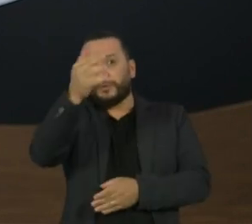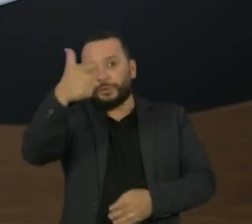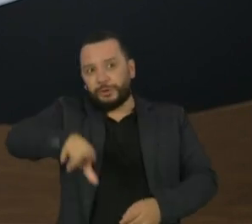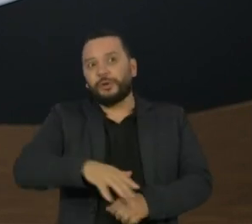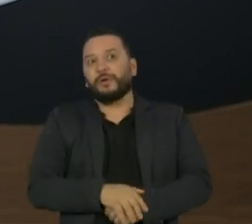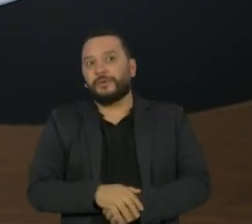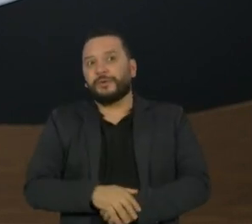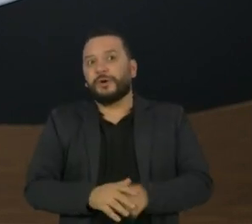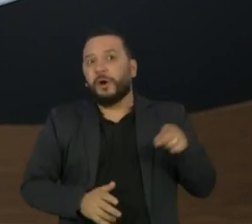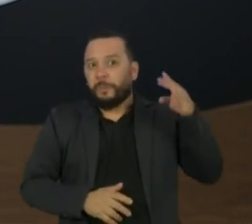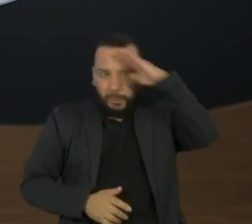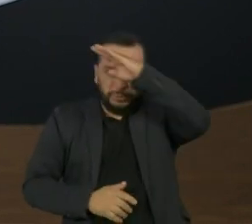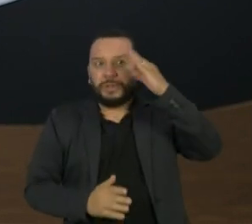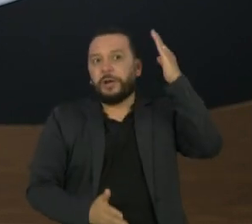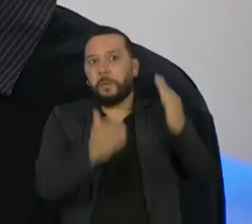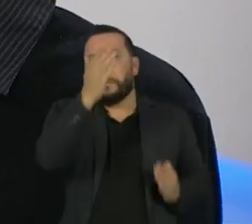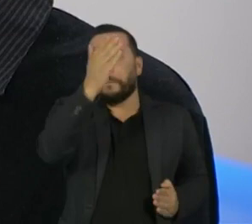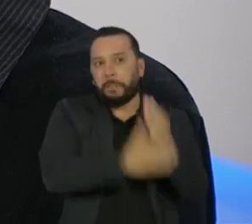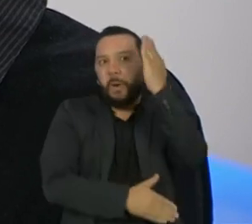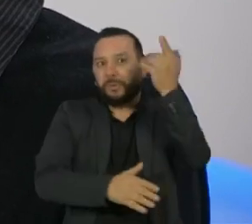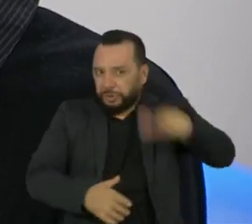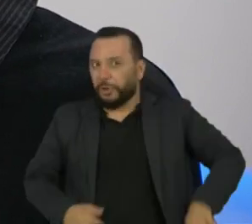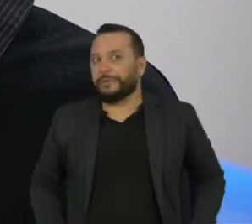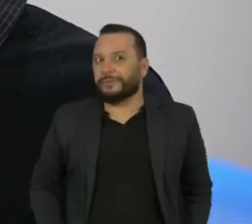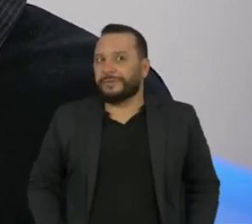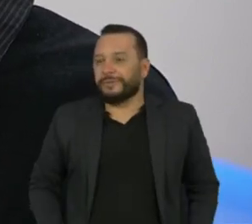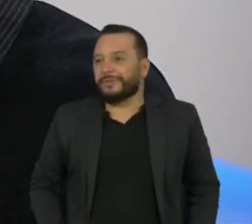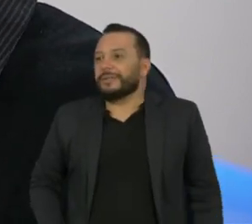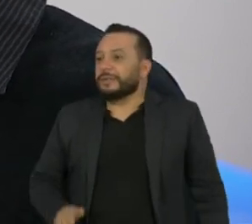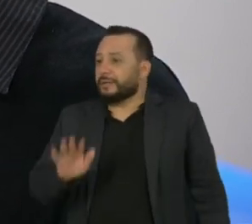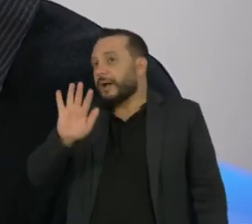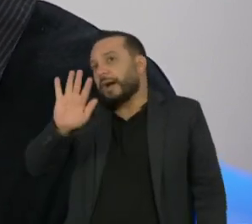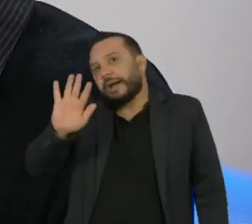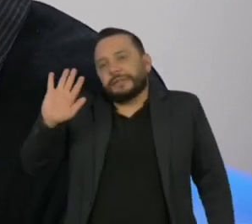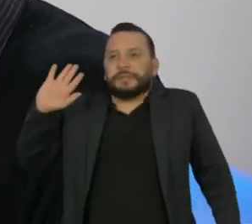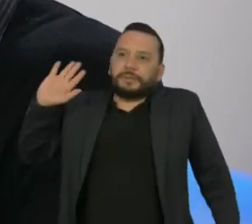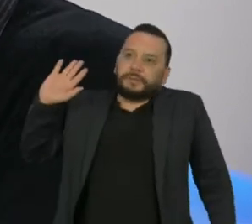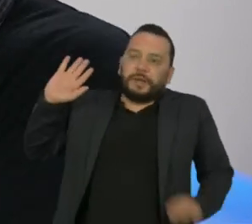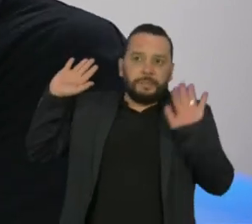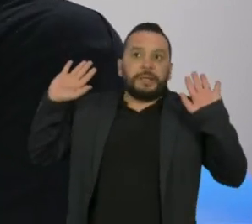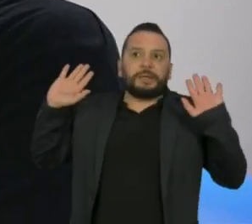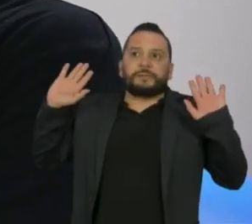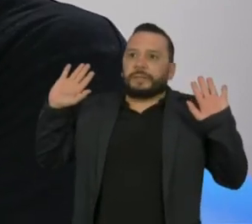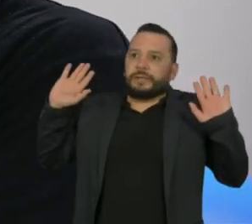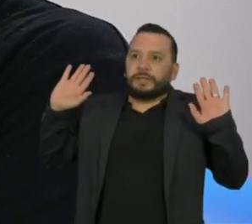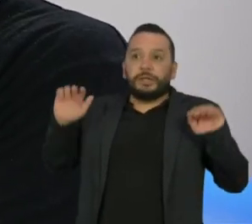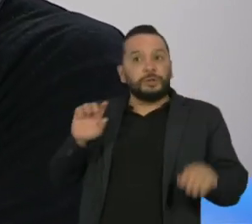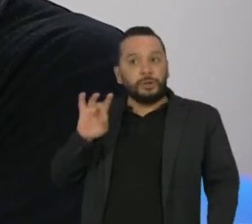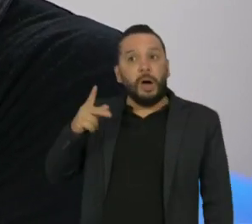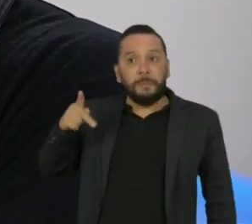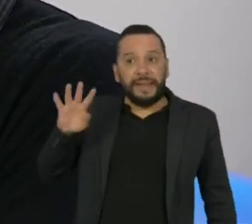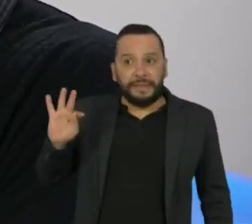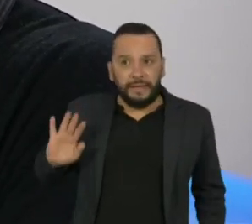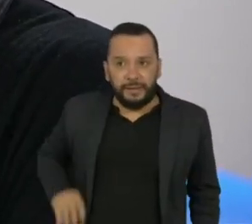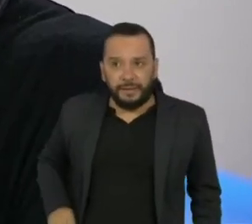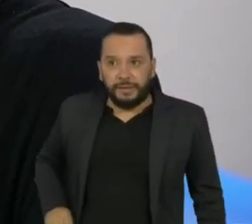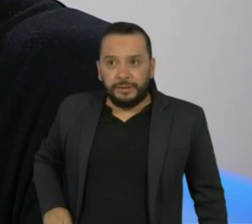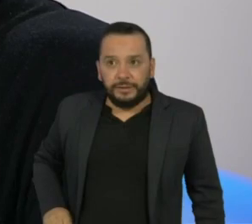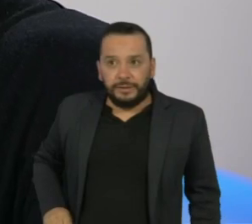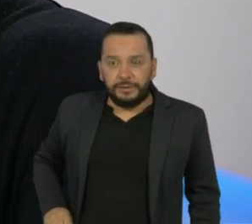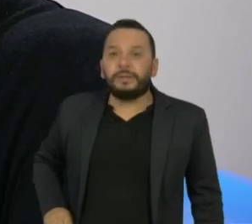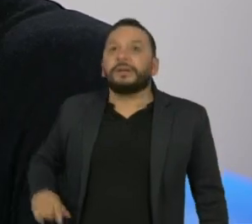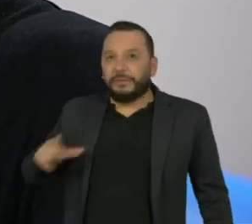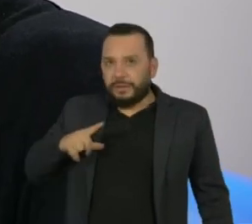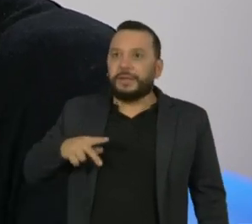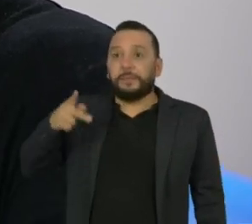reeleja. Porque o senhor diz que quer que... Tem coisas que estão acima... Não, aí, peraí, não existe só o PT. Existe